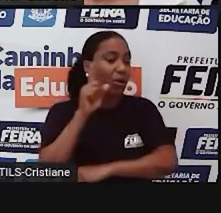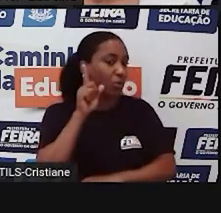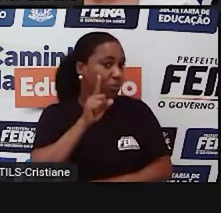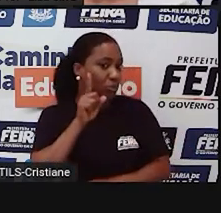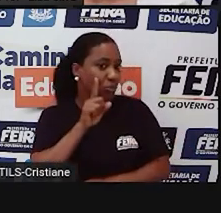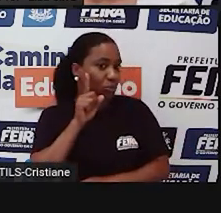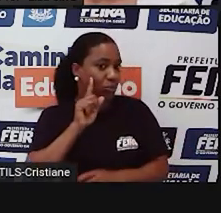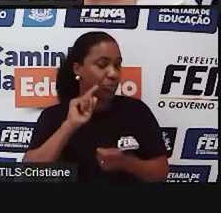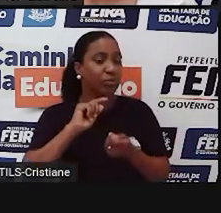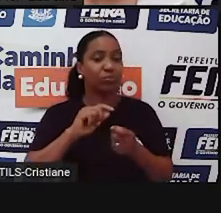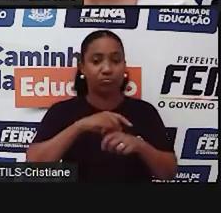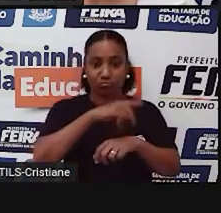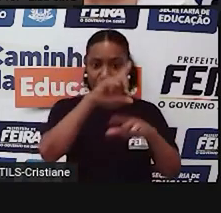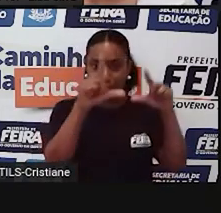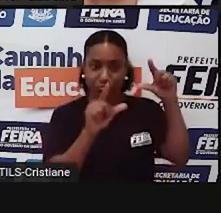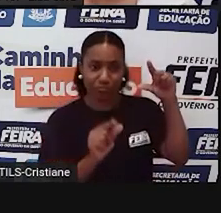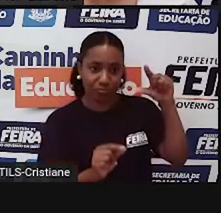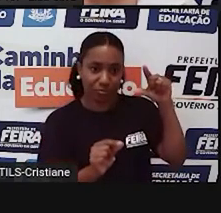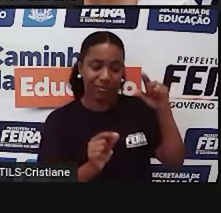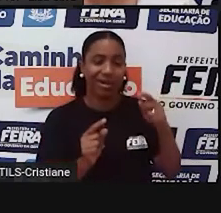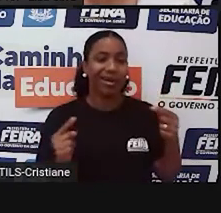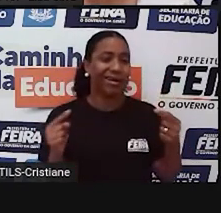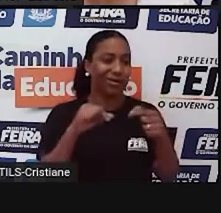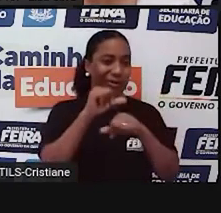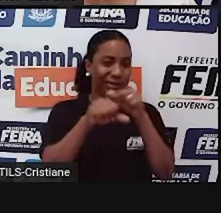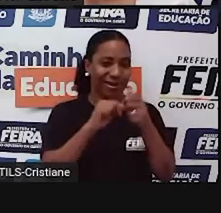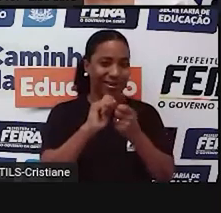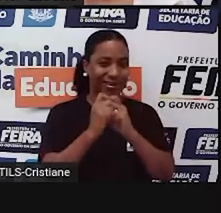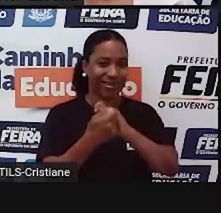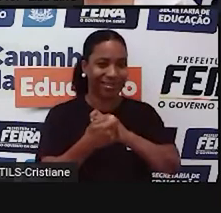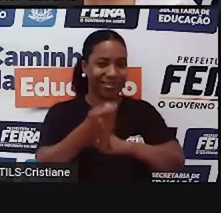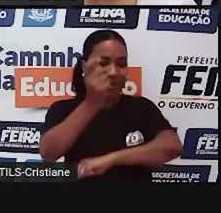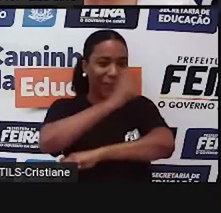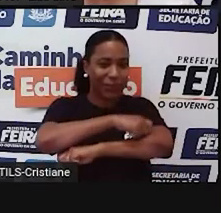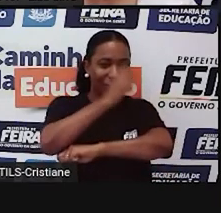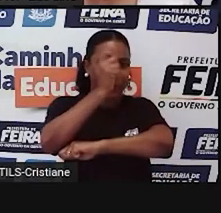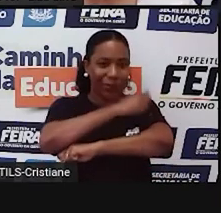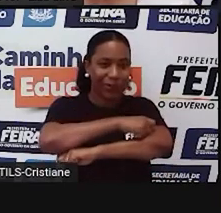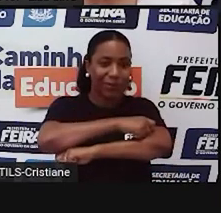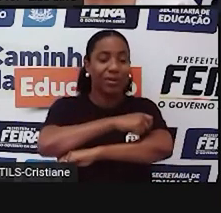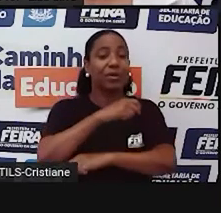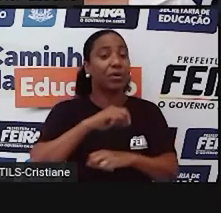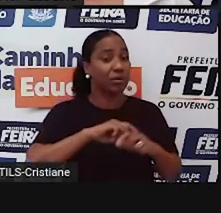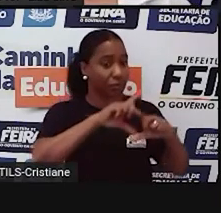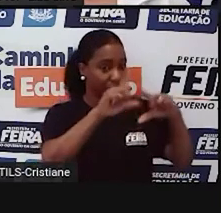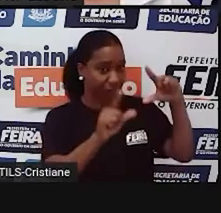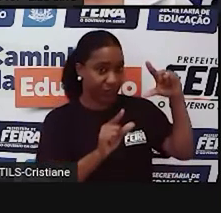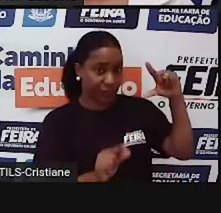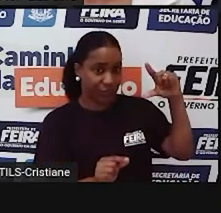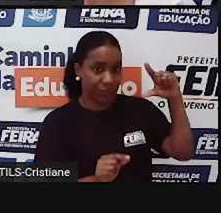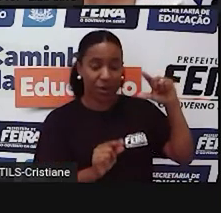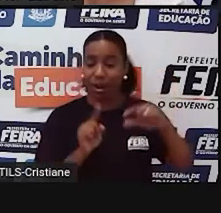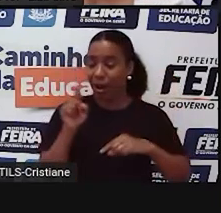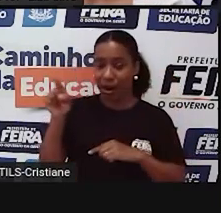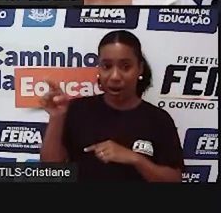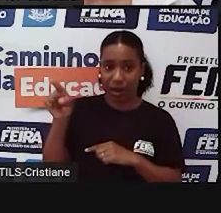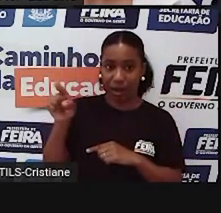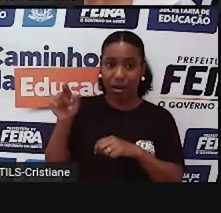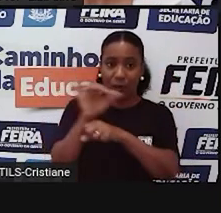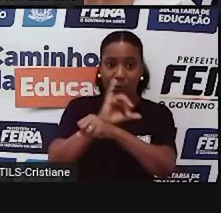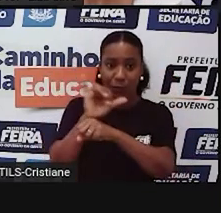canção, que eu estou sugerindo que vocês ouçam ou assistam ao vivo, que está disponível no YouTube,